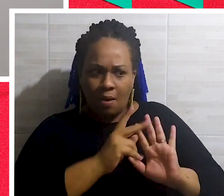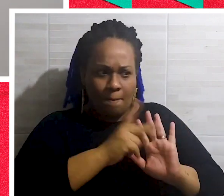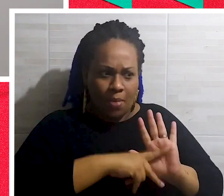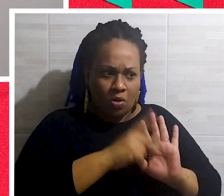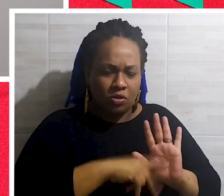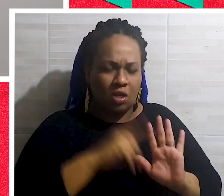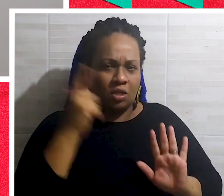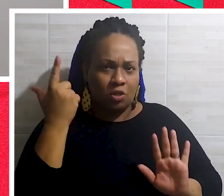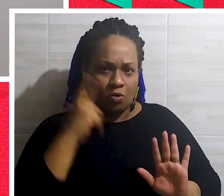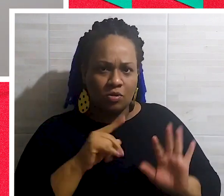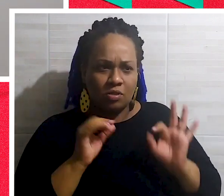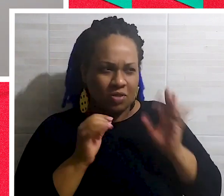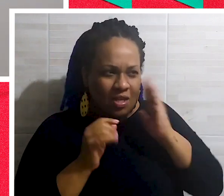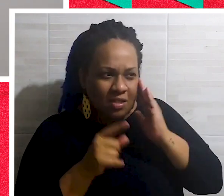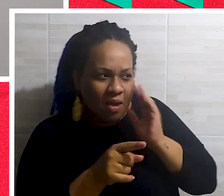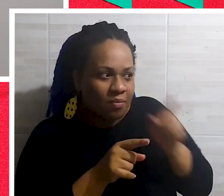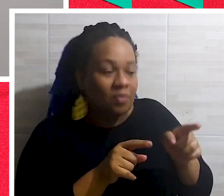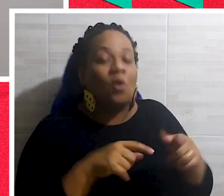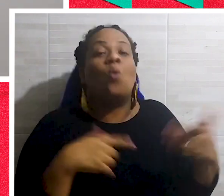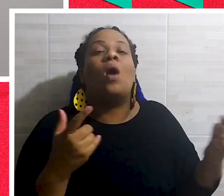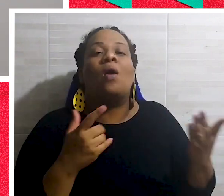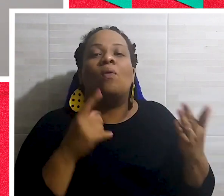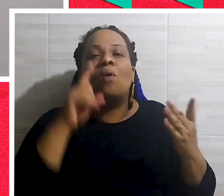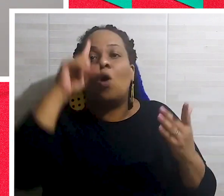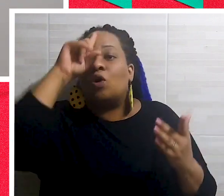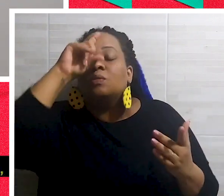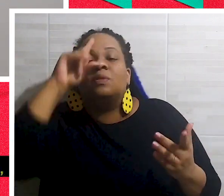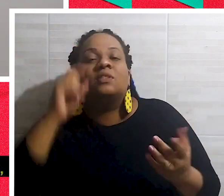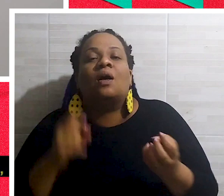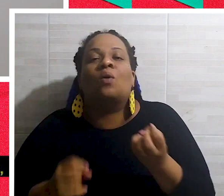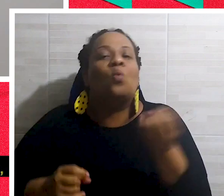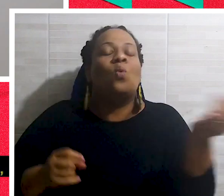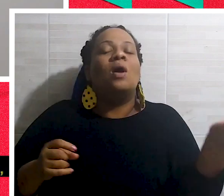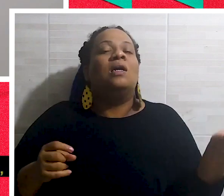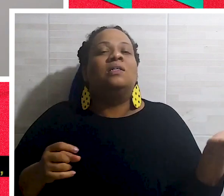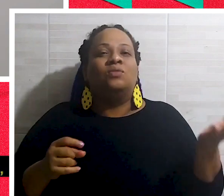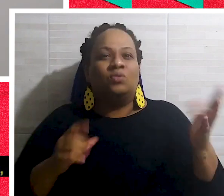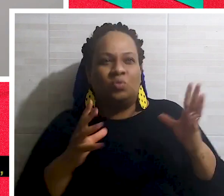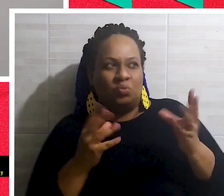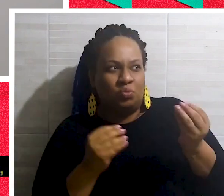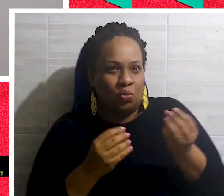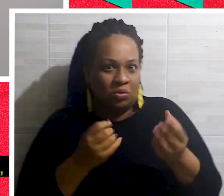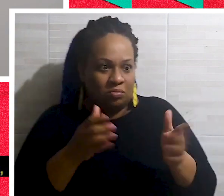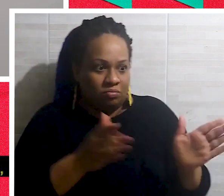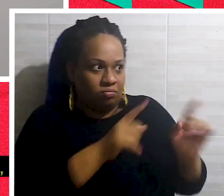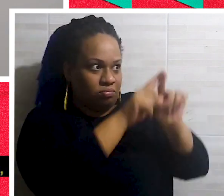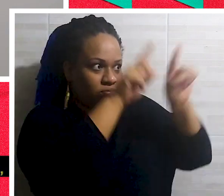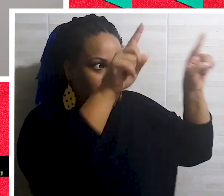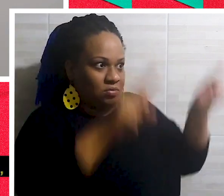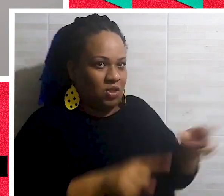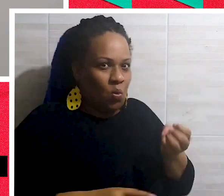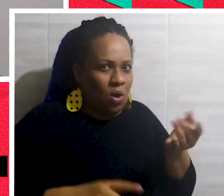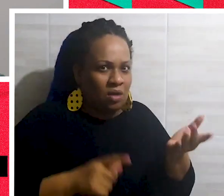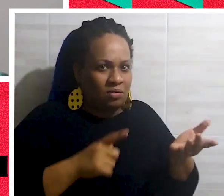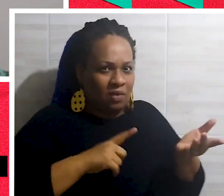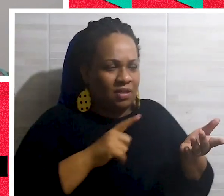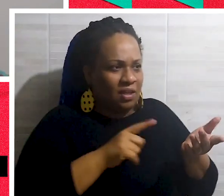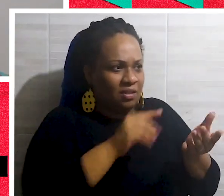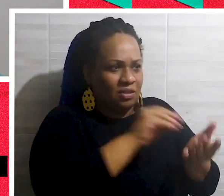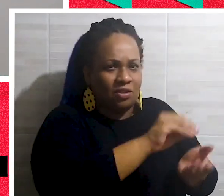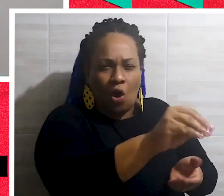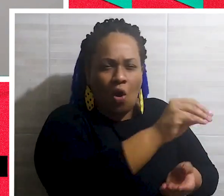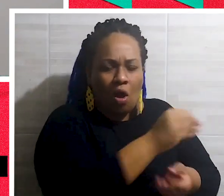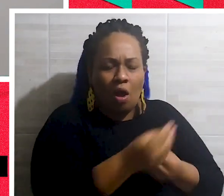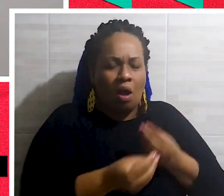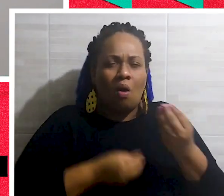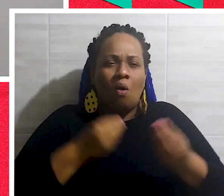projeto, né? Já conceberam isso? Quem seriam os beneficiados? Quantos hospitais são? Eu acredito que não sejam muitos equipamentos. Haverá uma